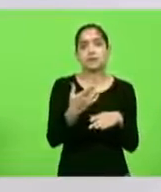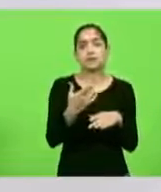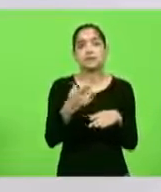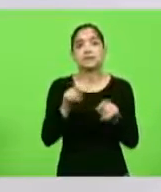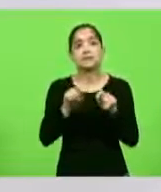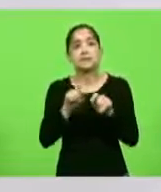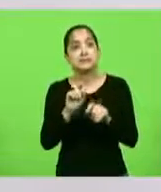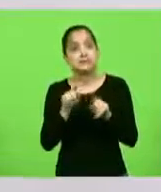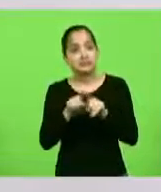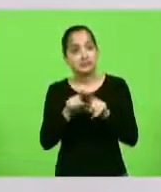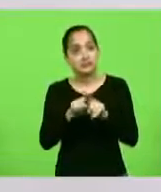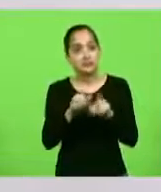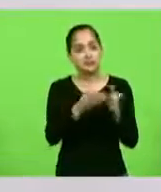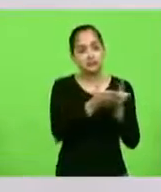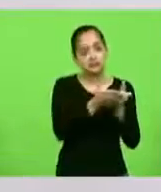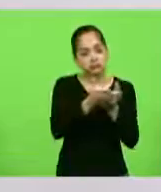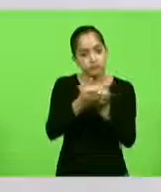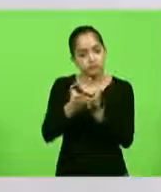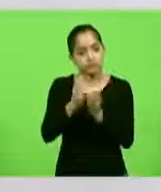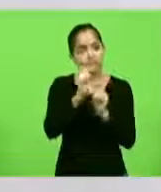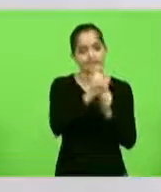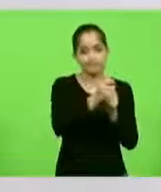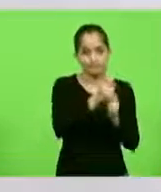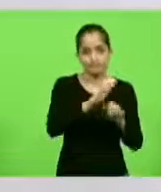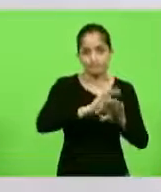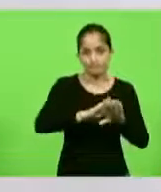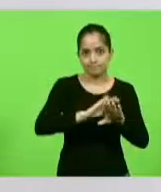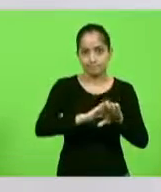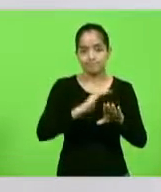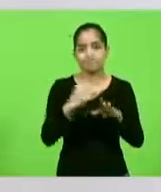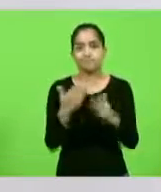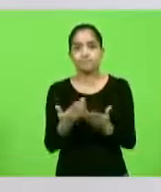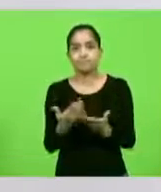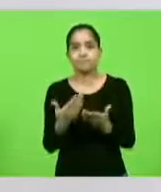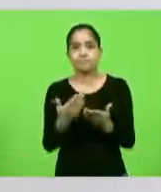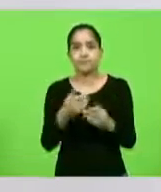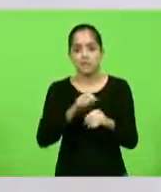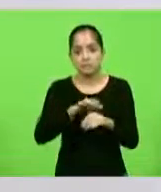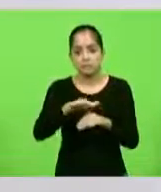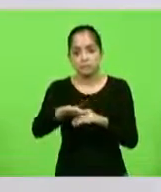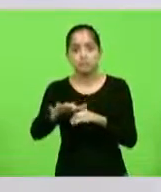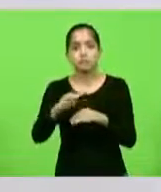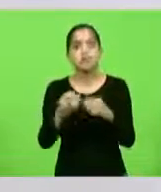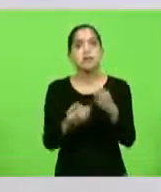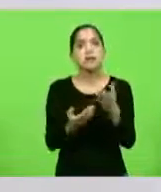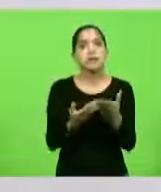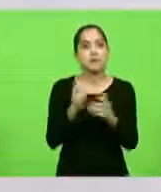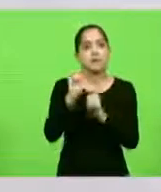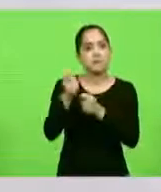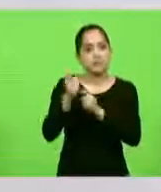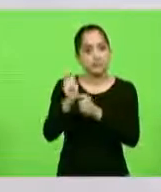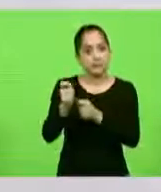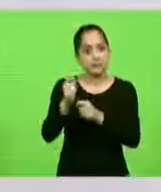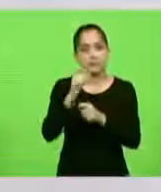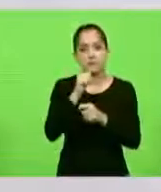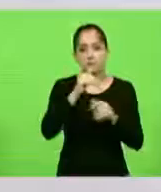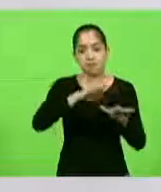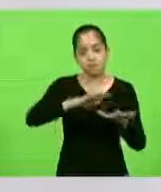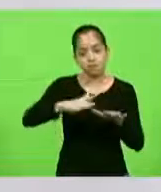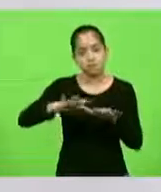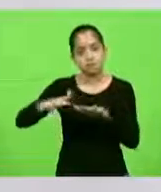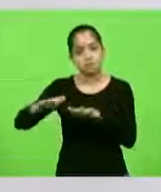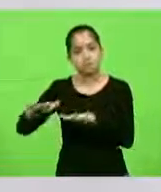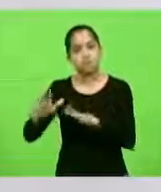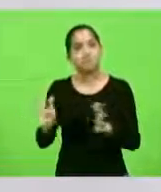onde os barcos dessa pesca semi-industrial saem, escoam para pescar em alto mar e fomenta a economia,